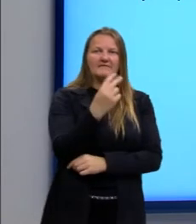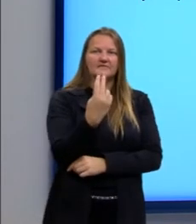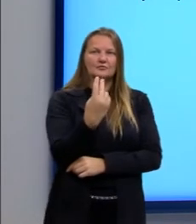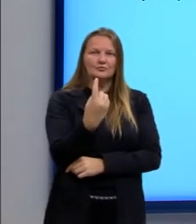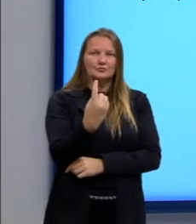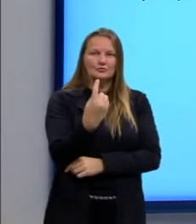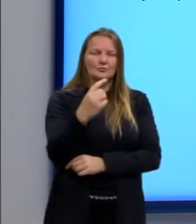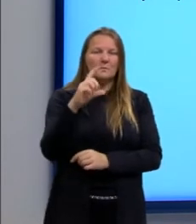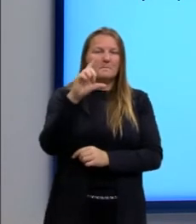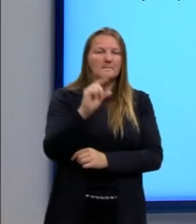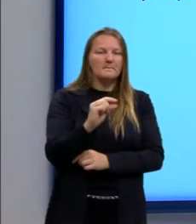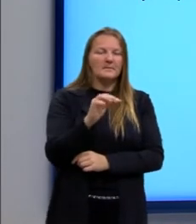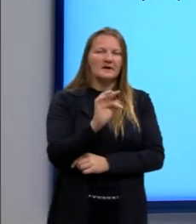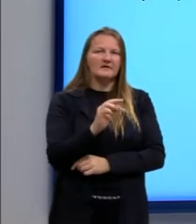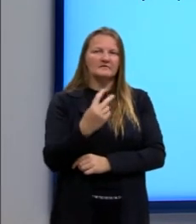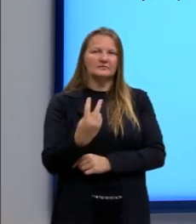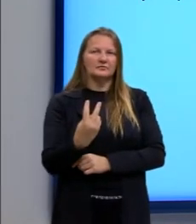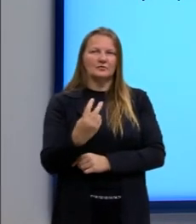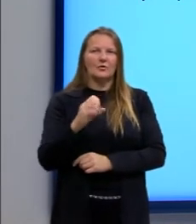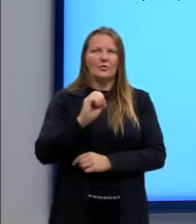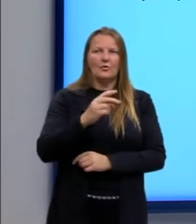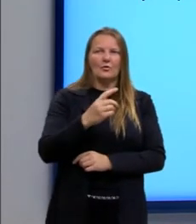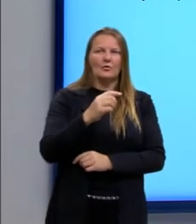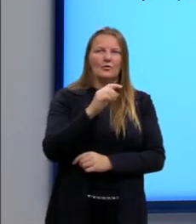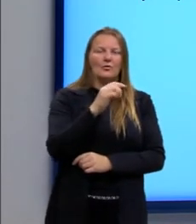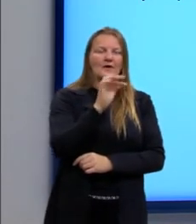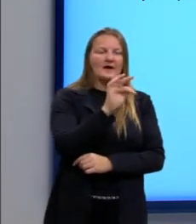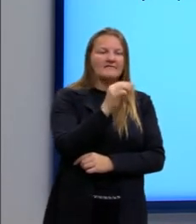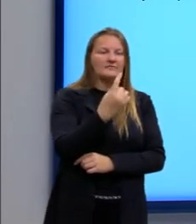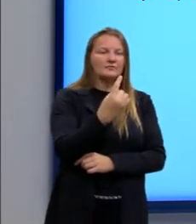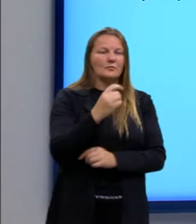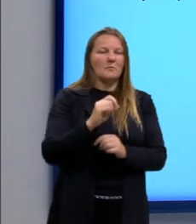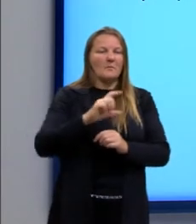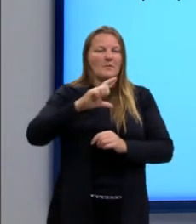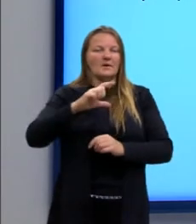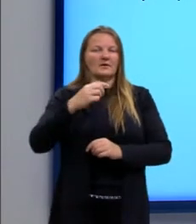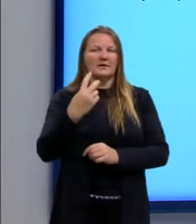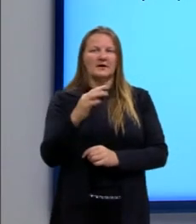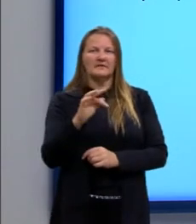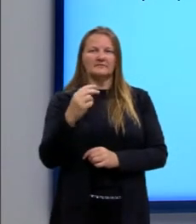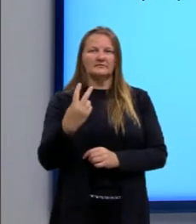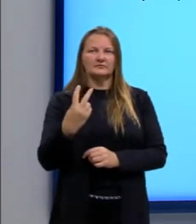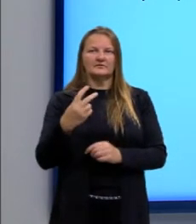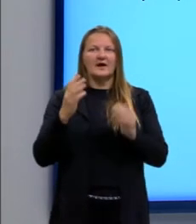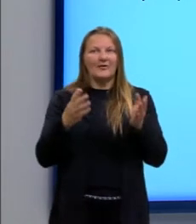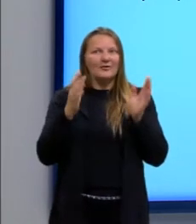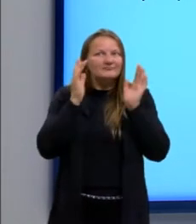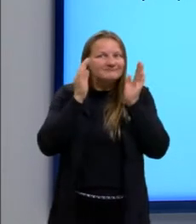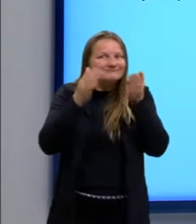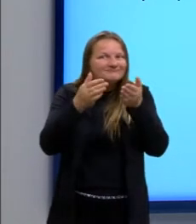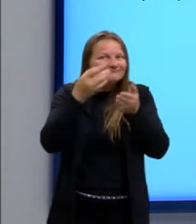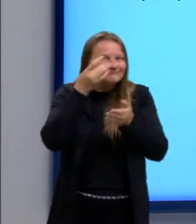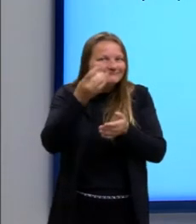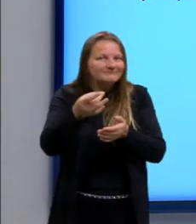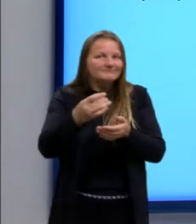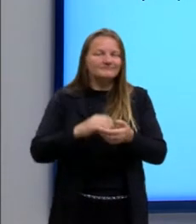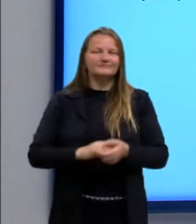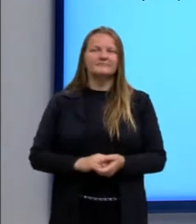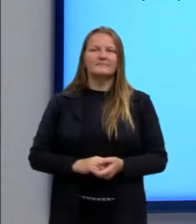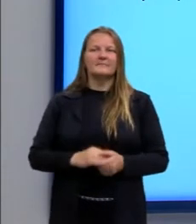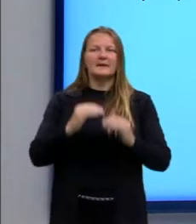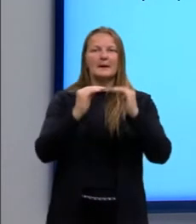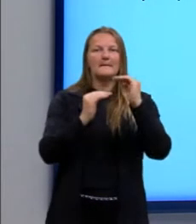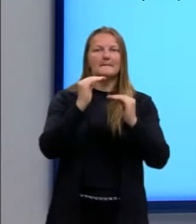que F2 ou F1 maior que F2. Agora sim a gente vai usar aquela parte da